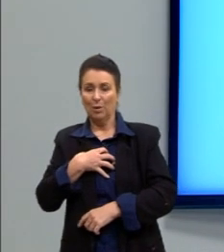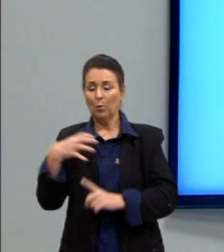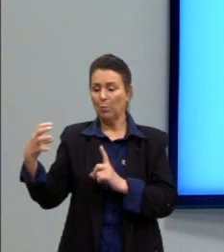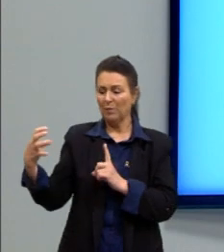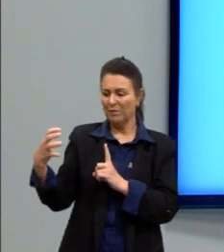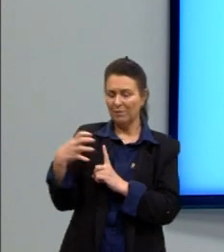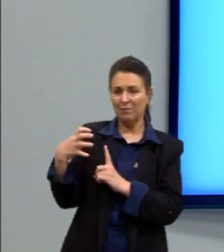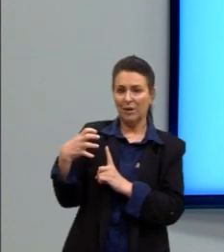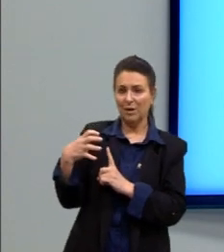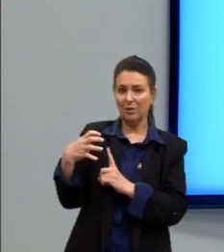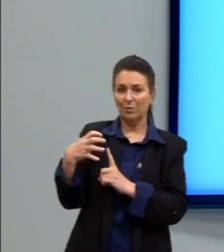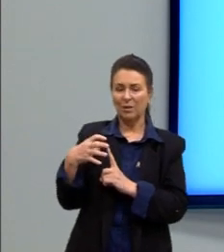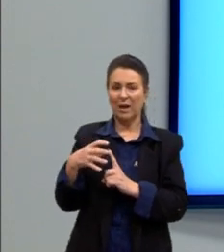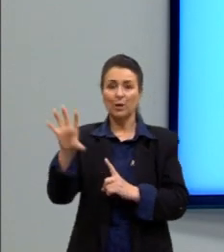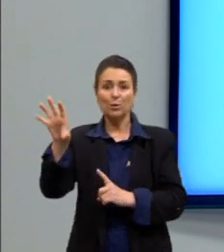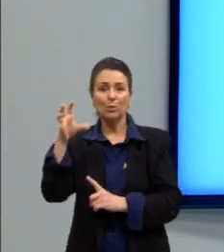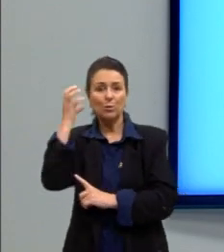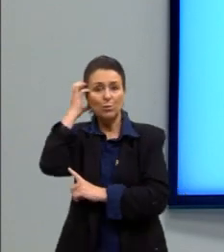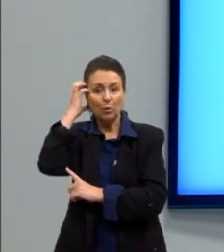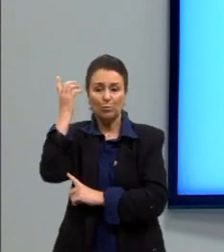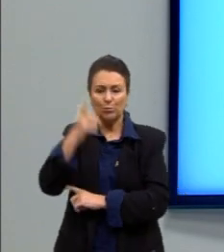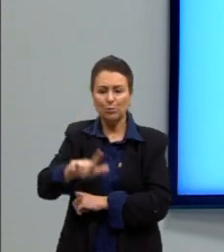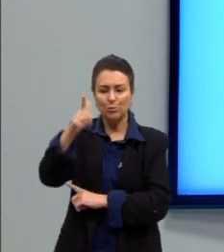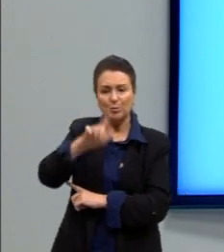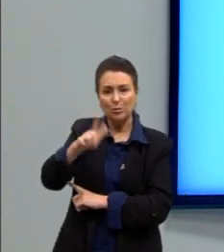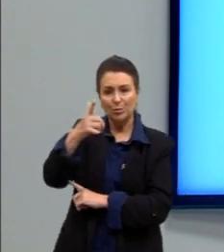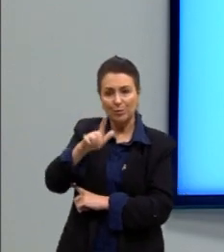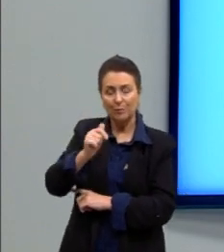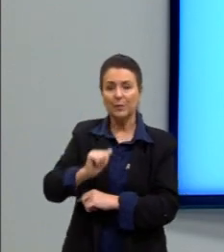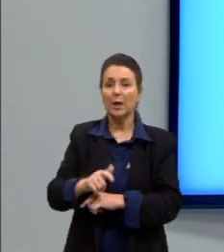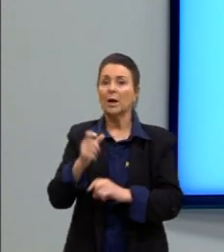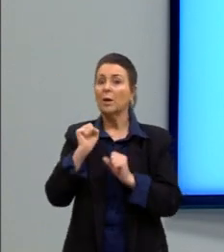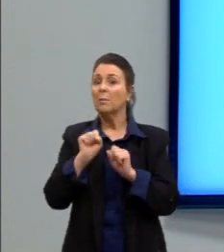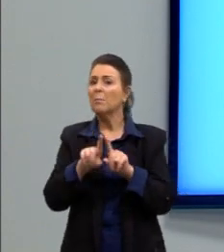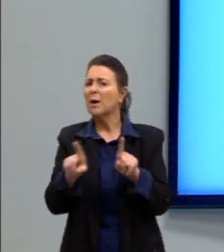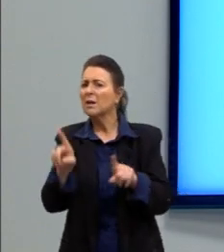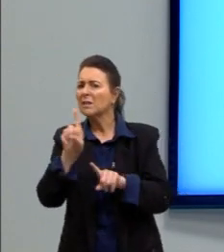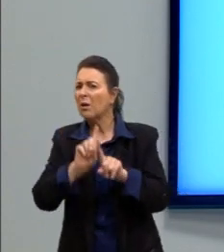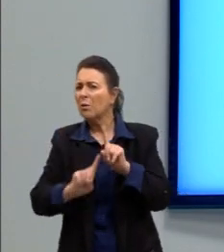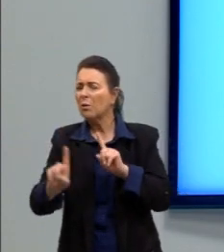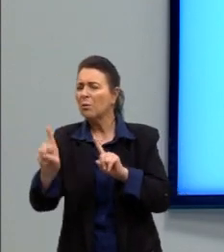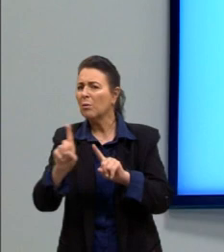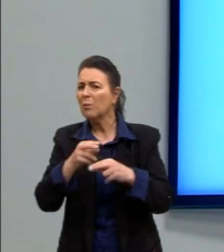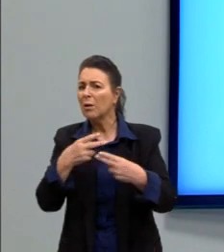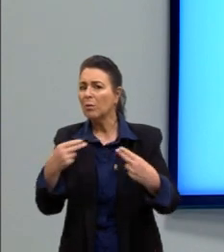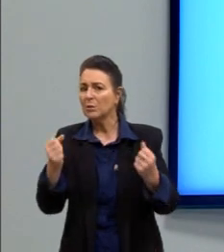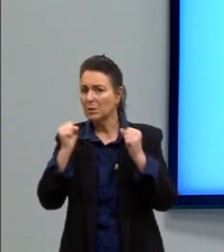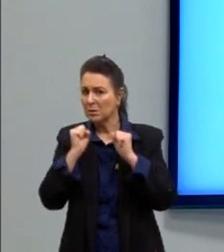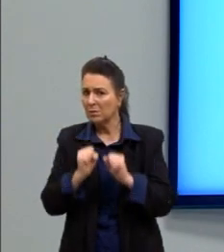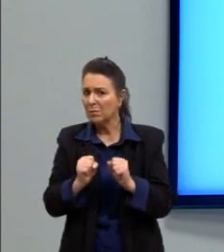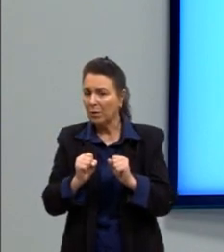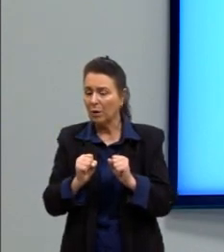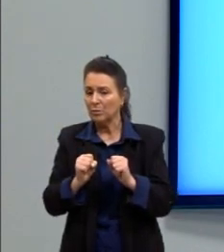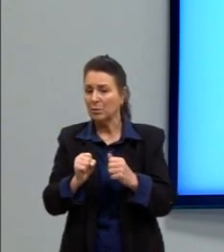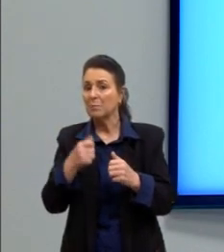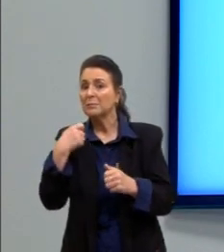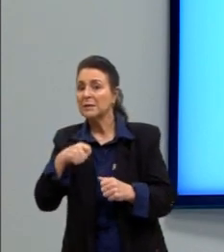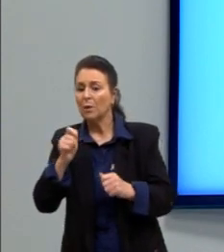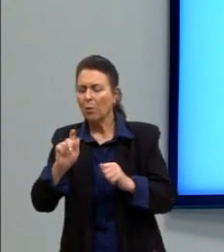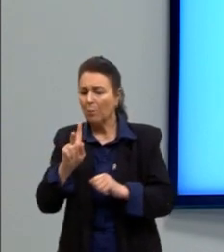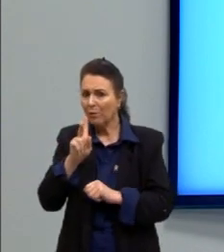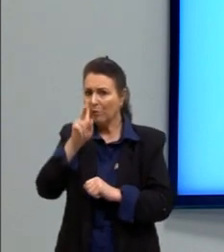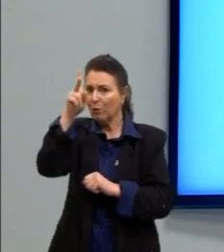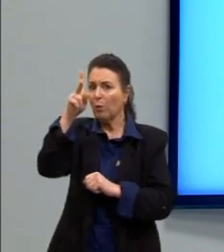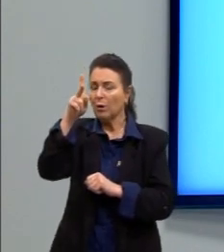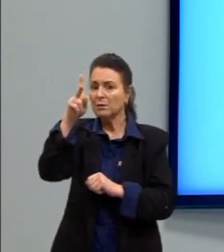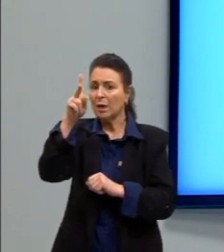Mas a fim então de alguma coisa que possa ressoar é necessário uma força que traga de volta a sua